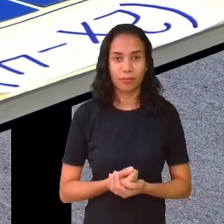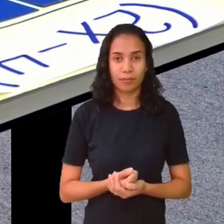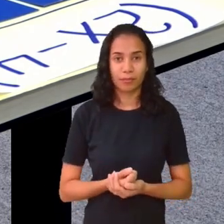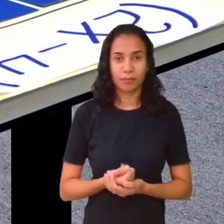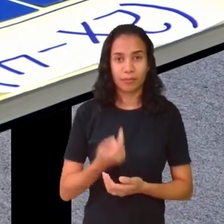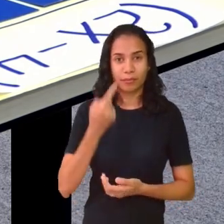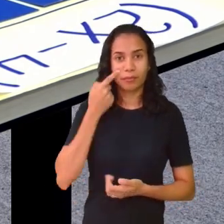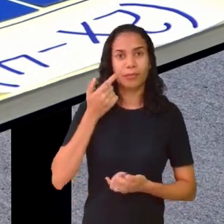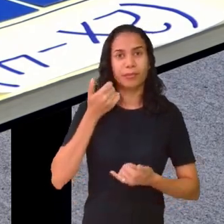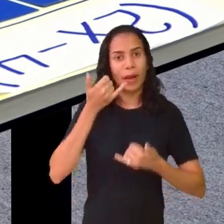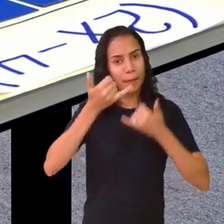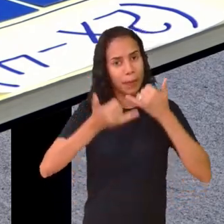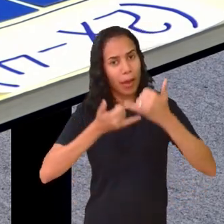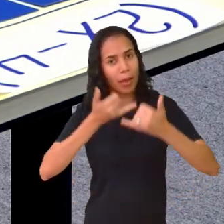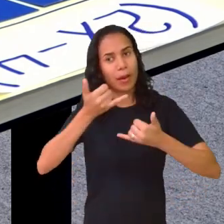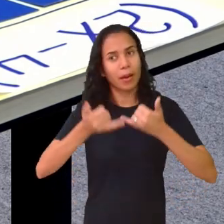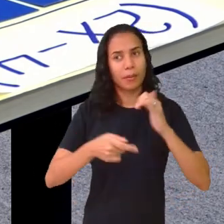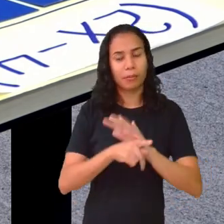Olha a brincadeira.